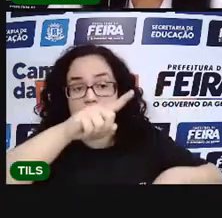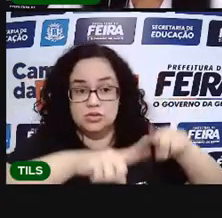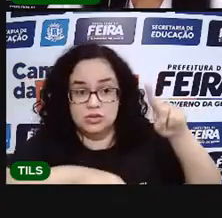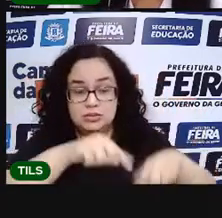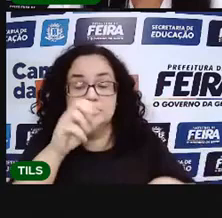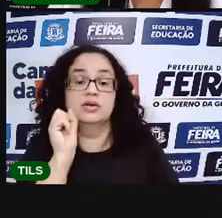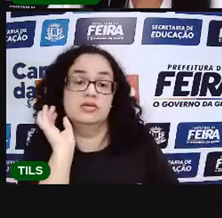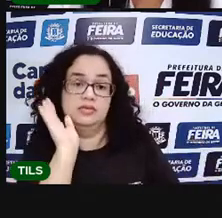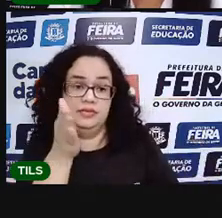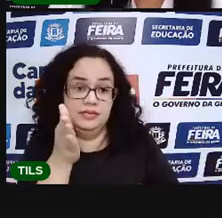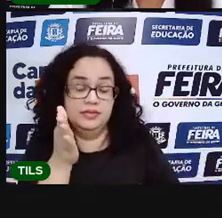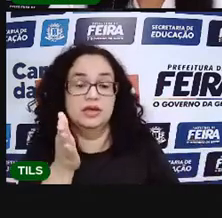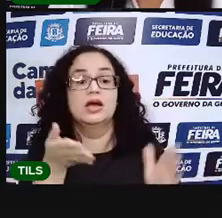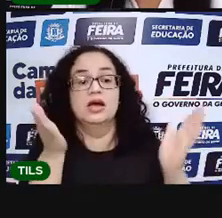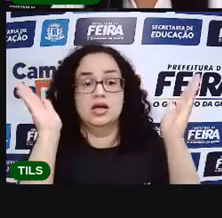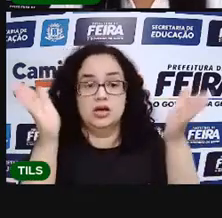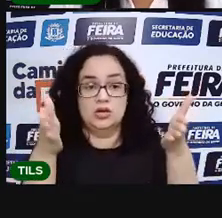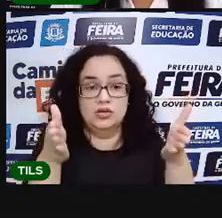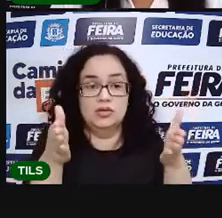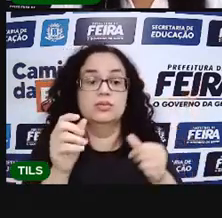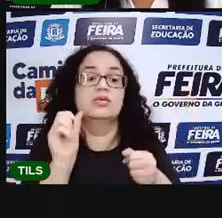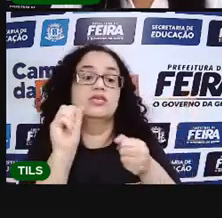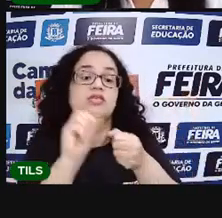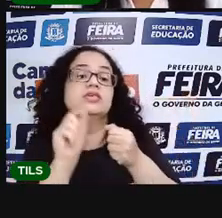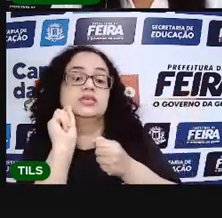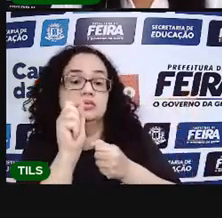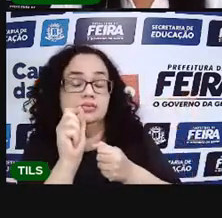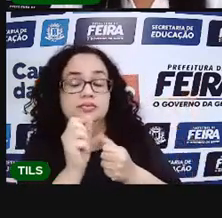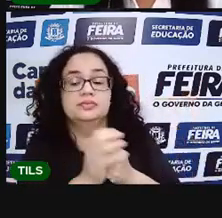Vamos lá, vamos ver agora como é a gente vai fazer isso.